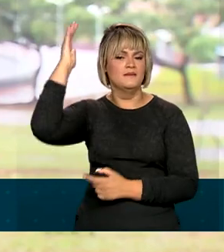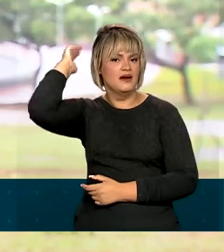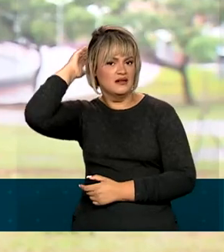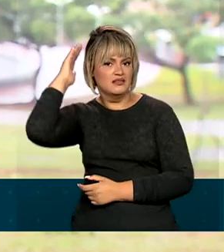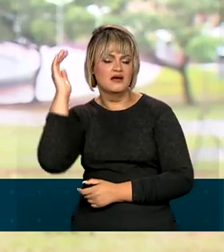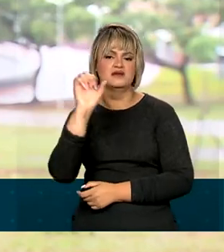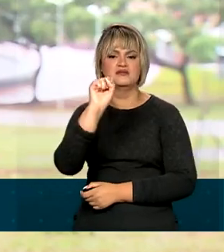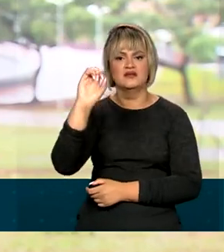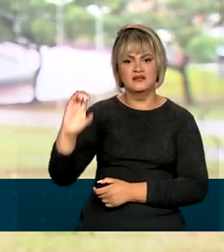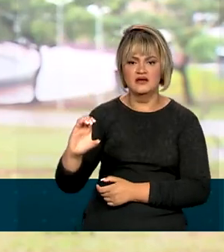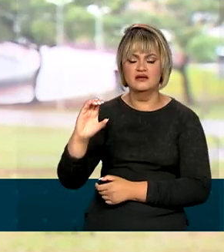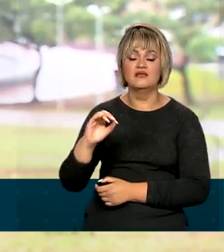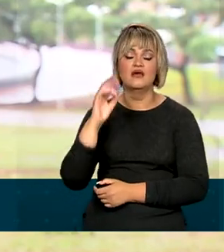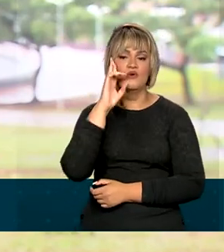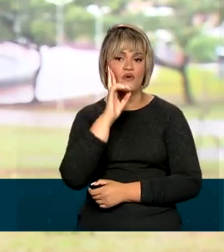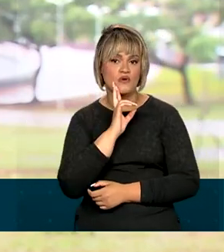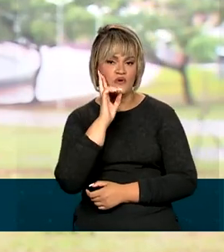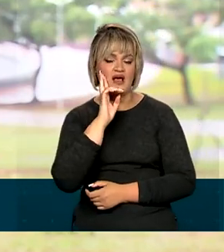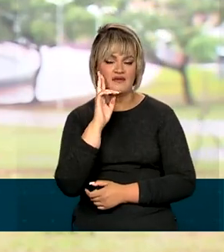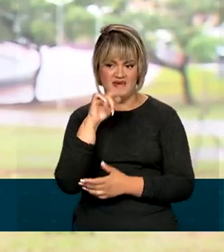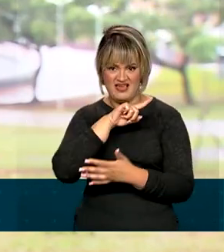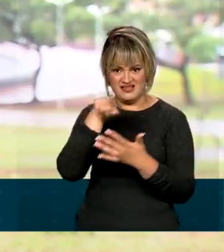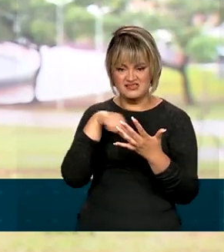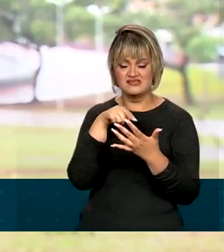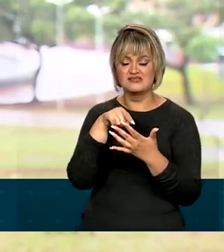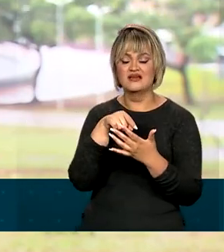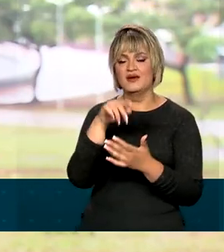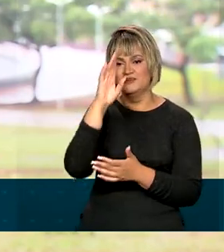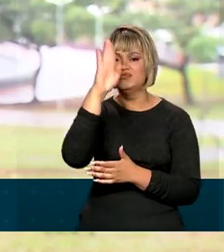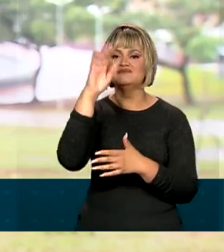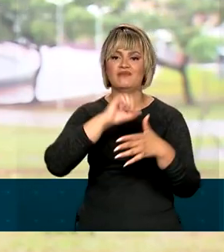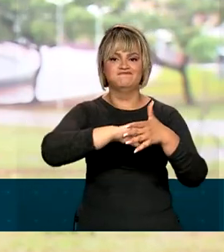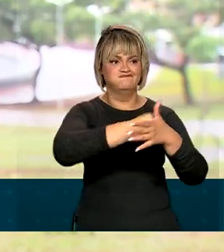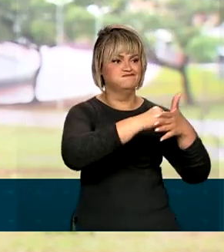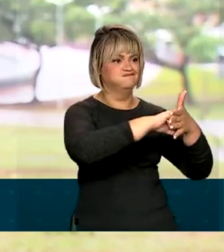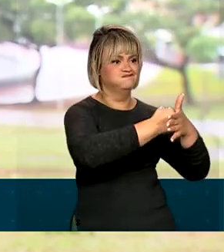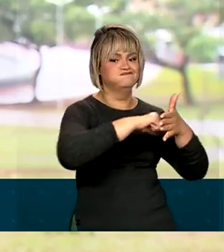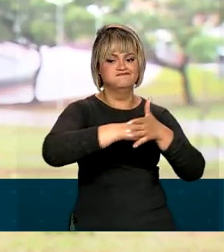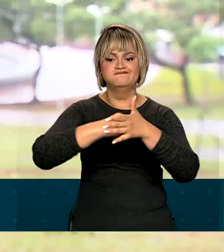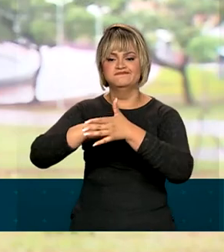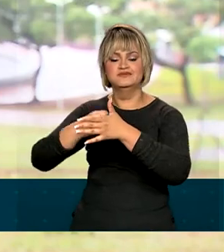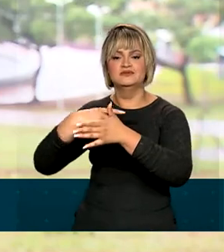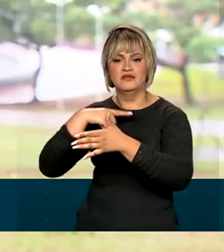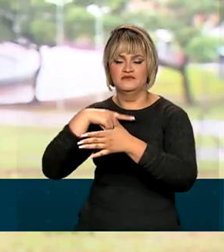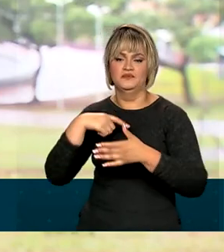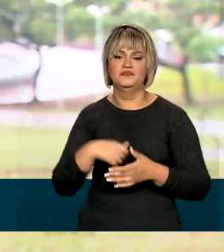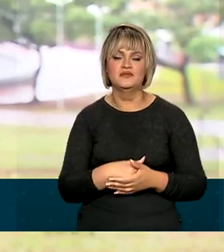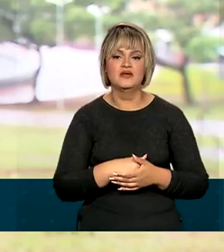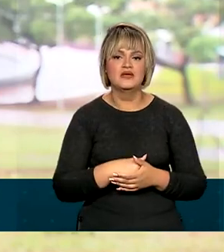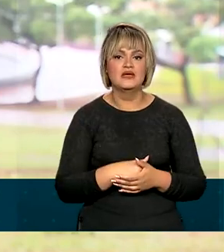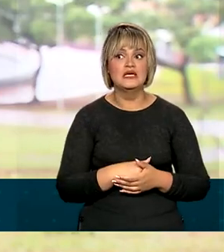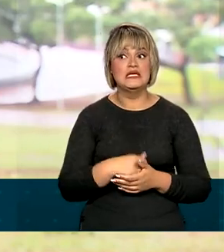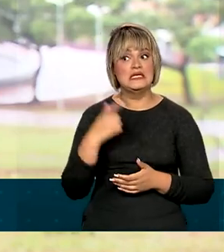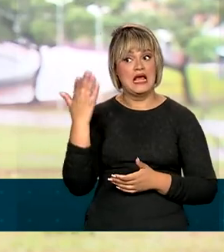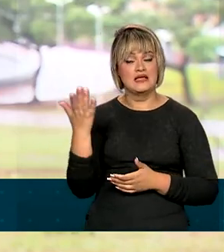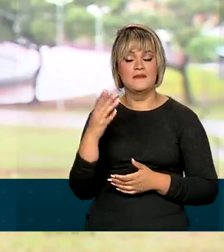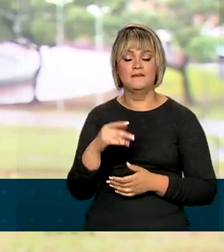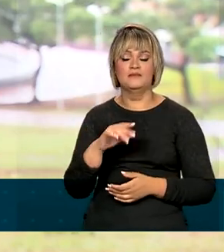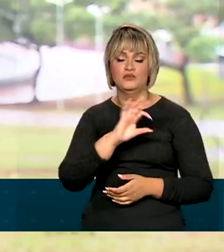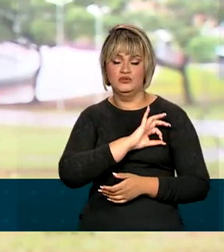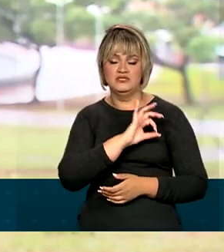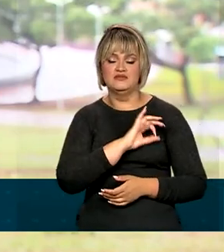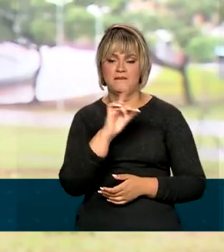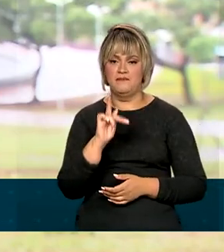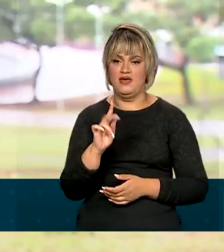Catarina e também Roraima registram o maior número de intervenções nas estradas. E como você apontou, segundo a PRF,